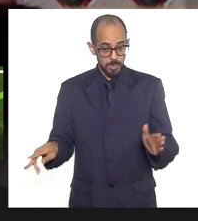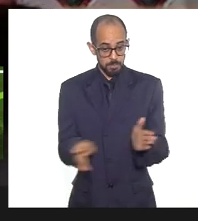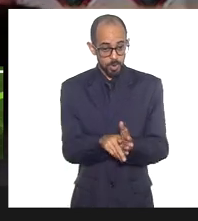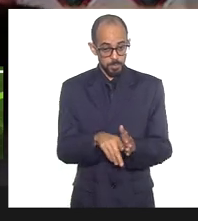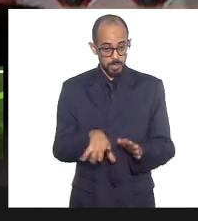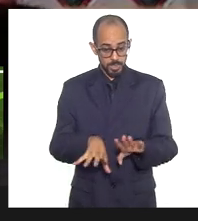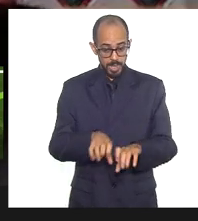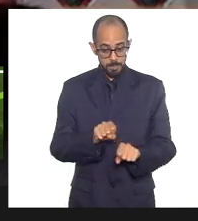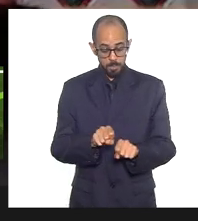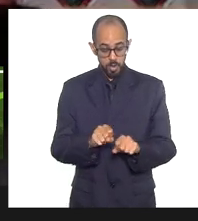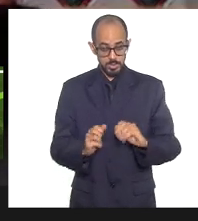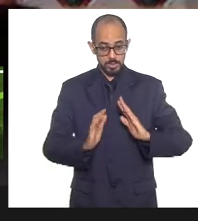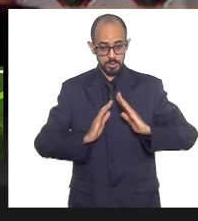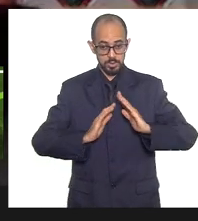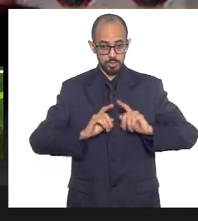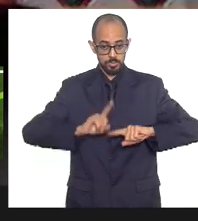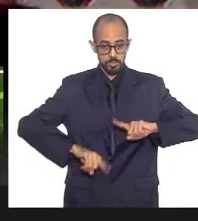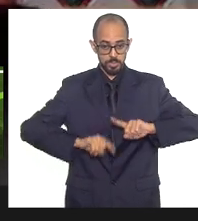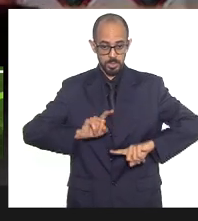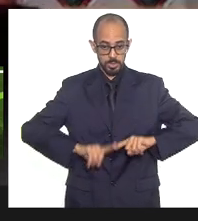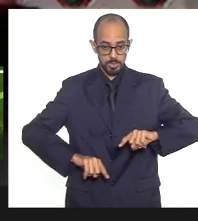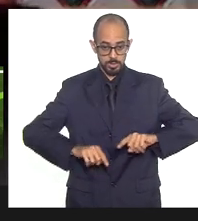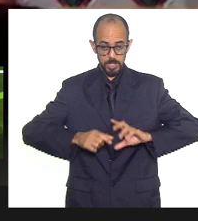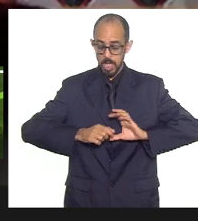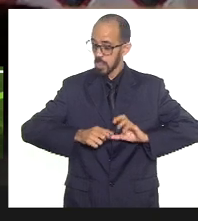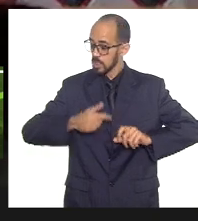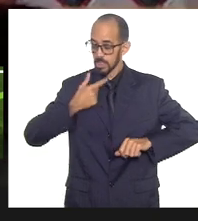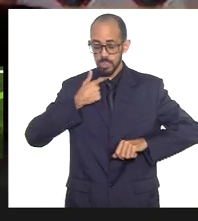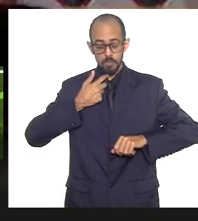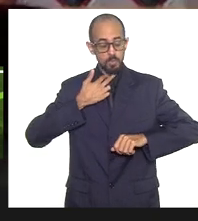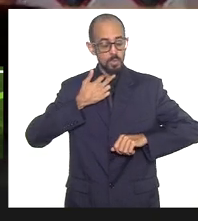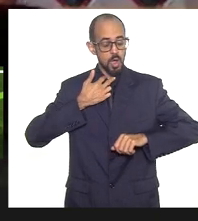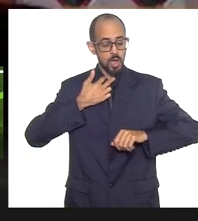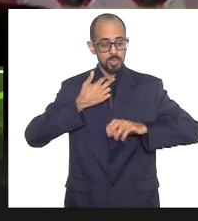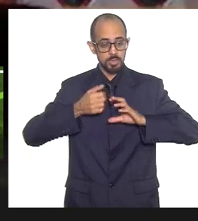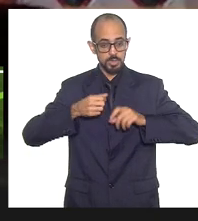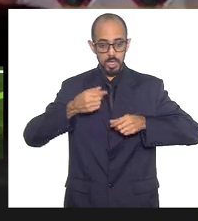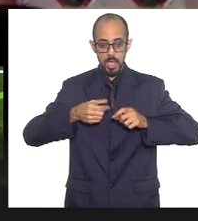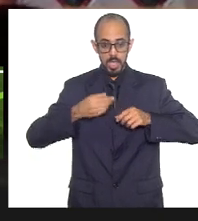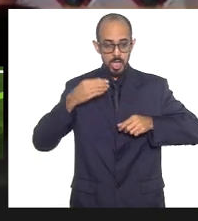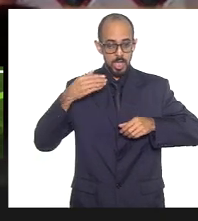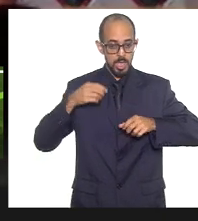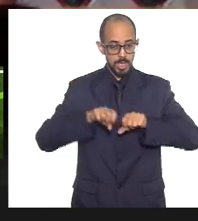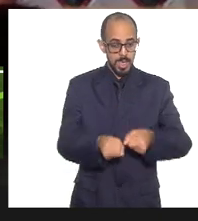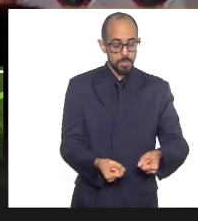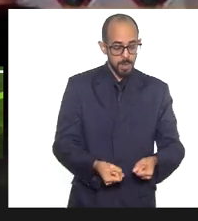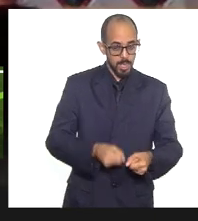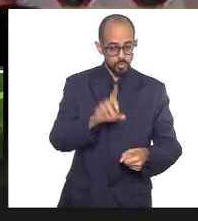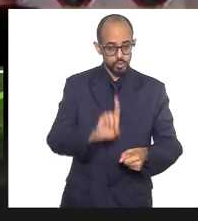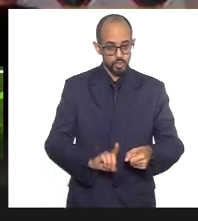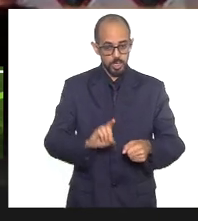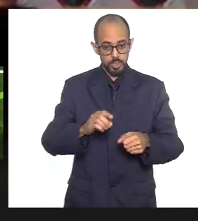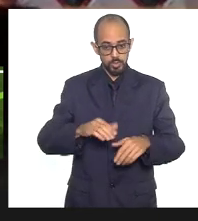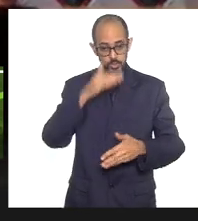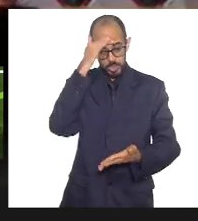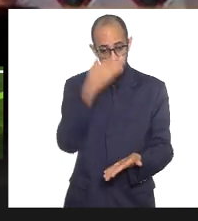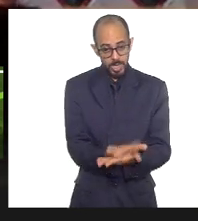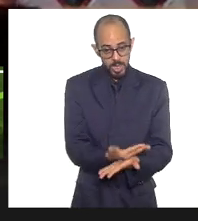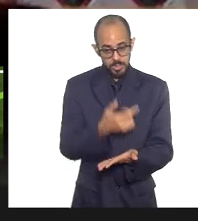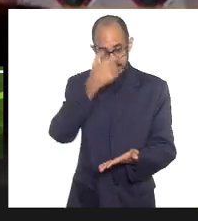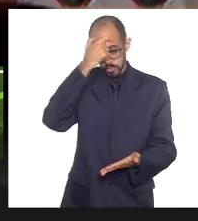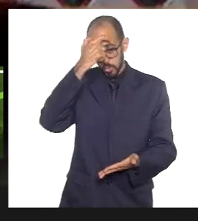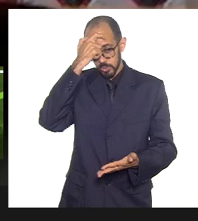termos seguintes, é inviolável a liberdade de consciência e de crença, sendo assegurado o livre exercício dos cultos